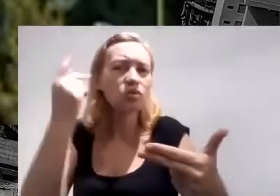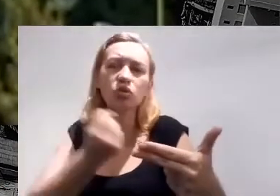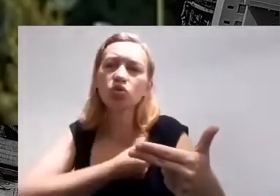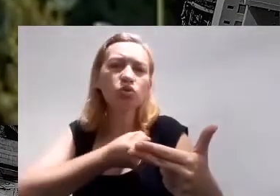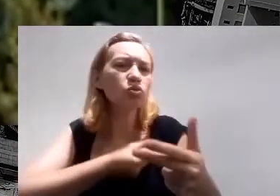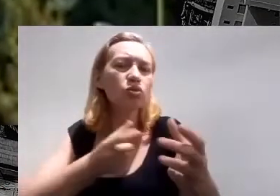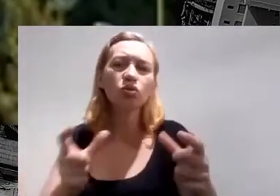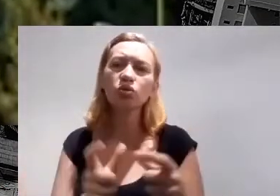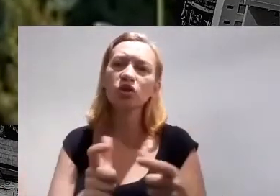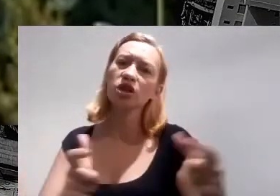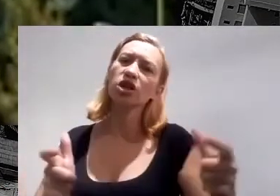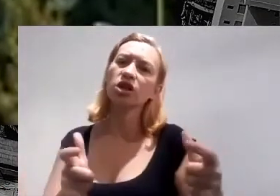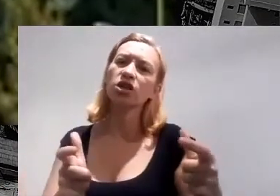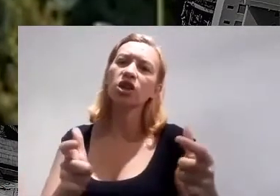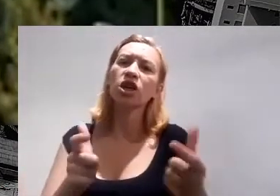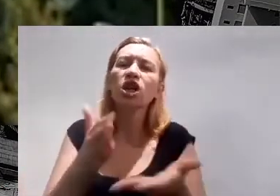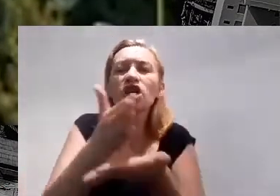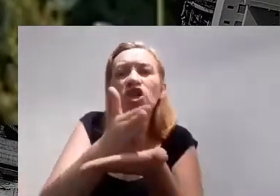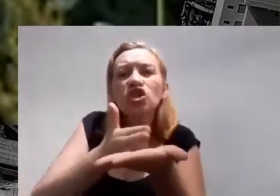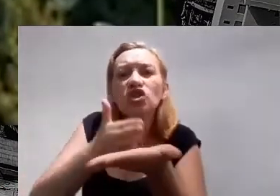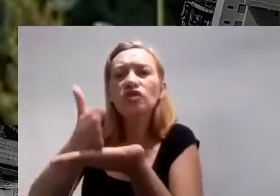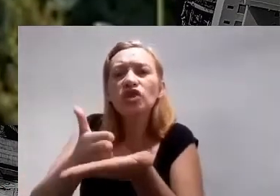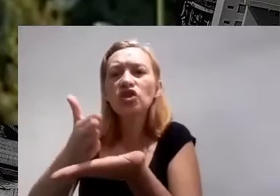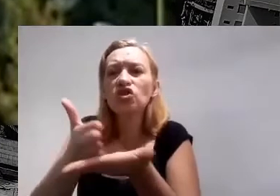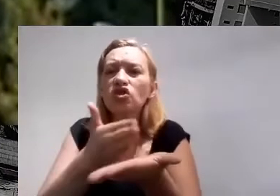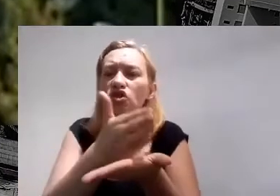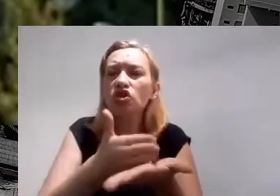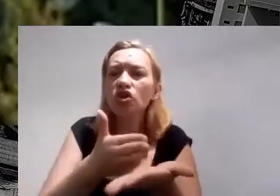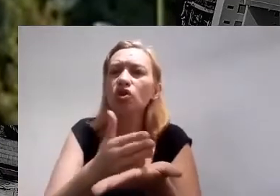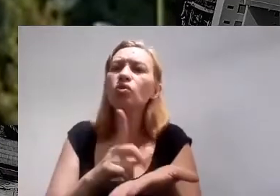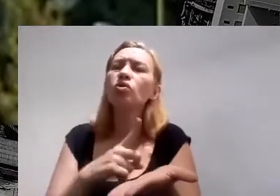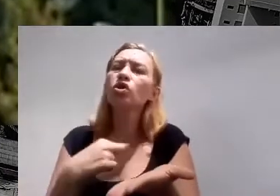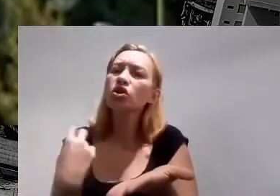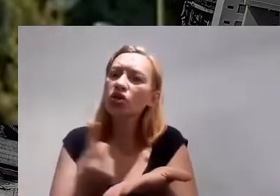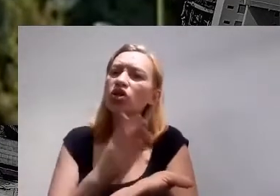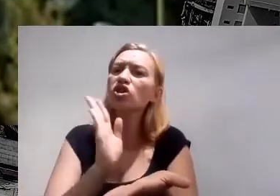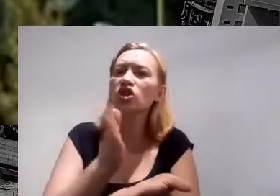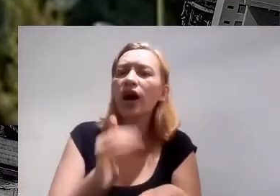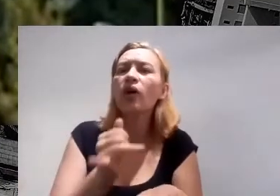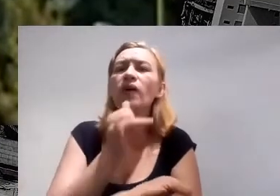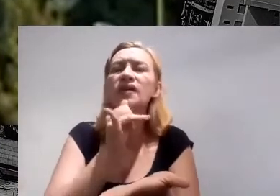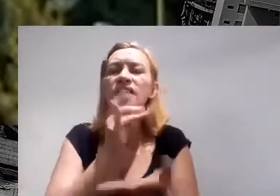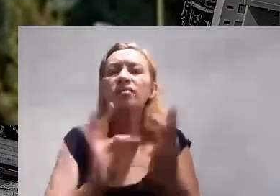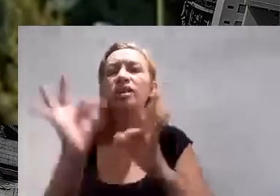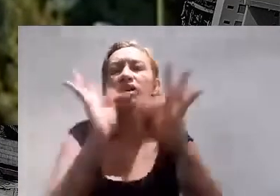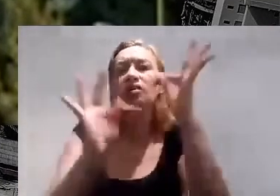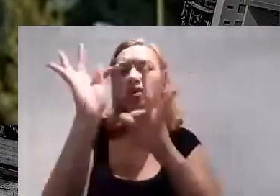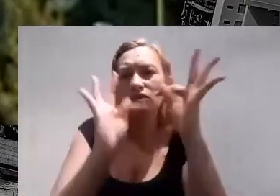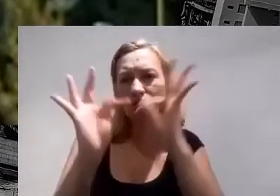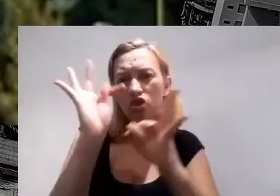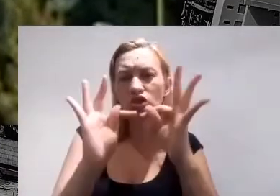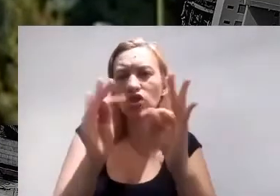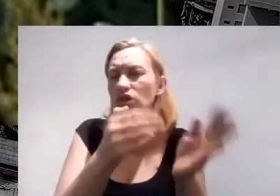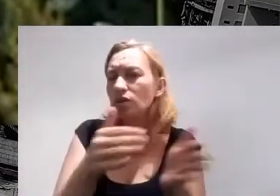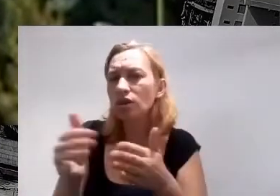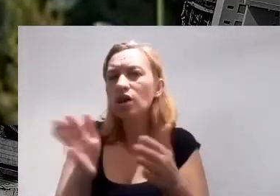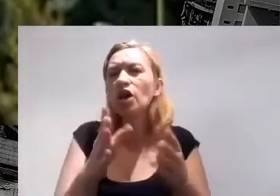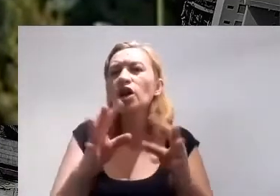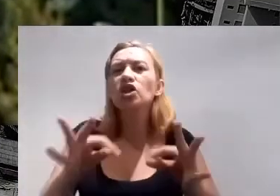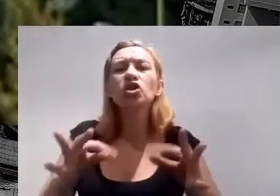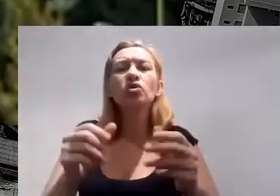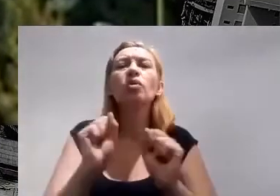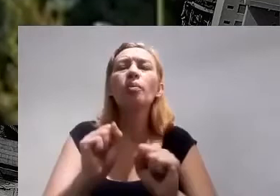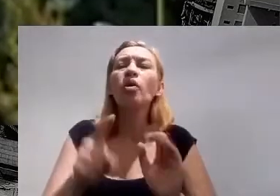dividir o que a gente tem feito, dividir o que a gente já conhece de tecnologia, de processo, que possa ajudar nessa